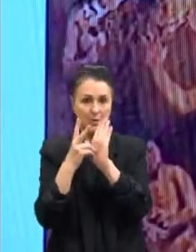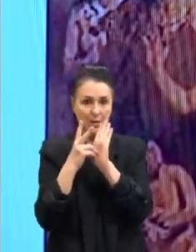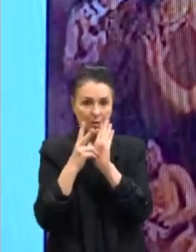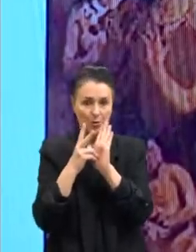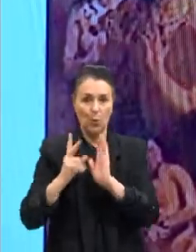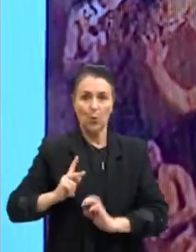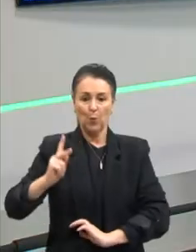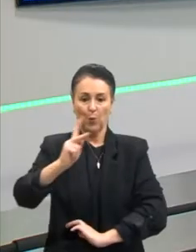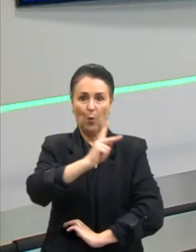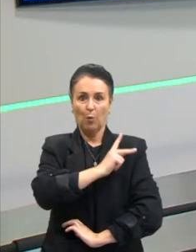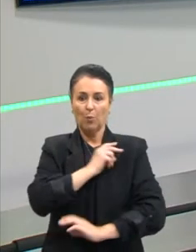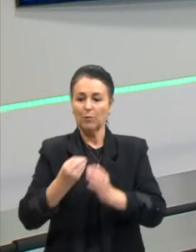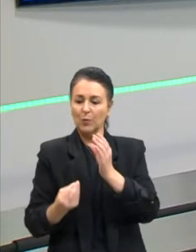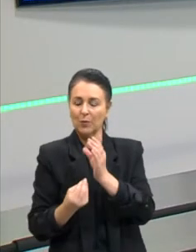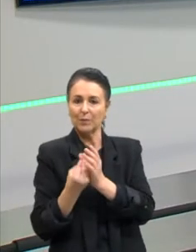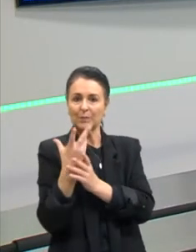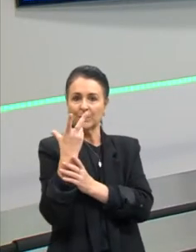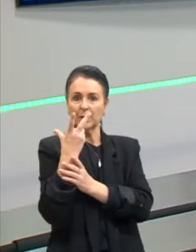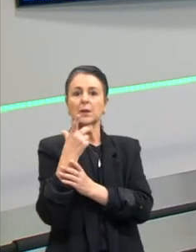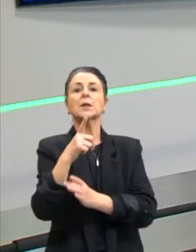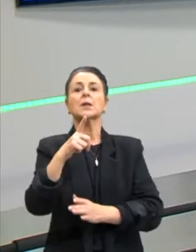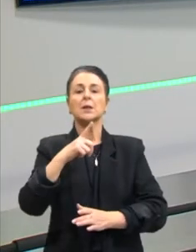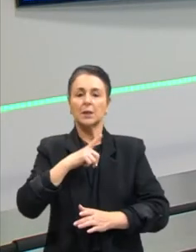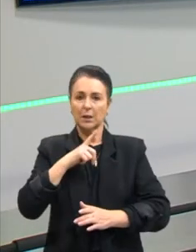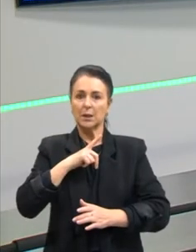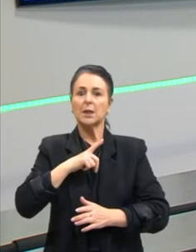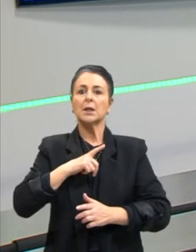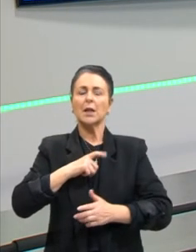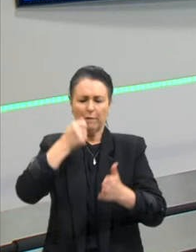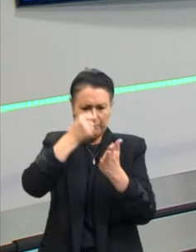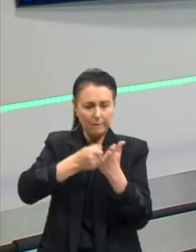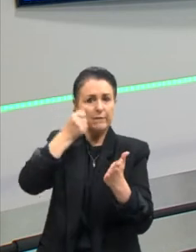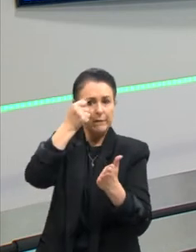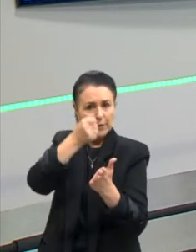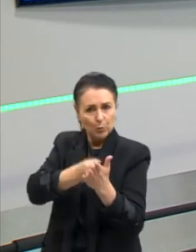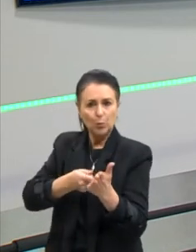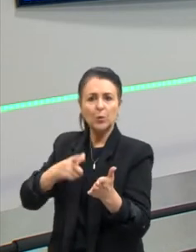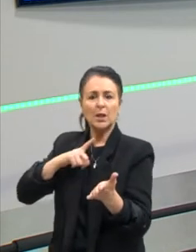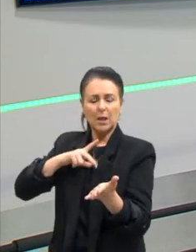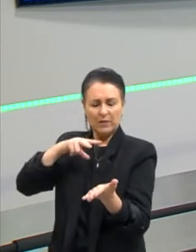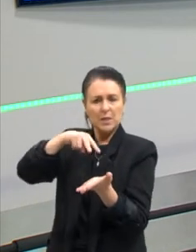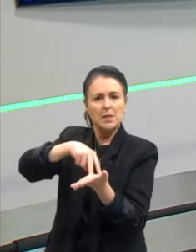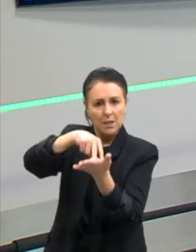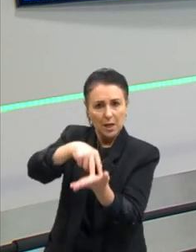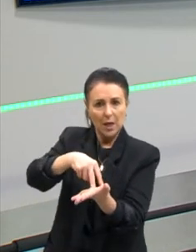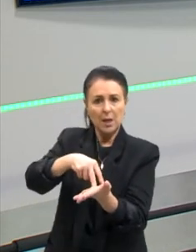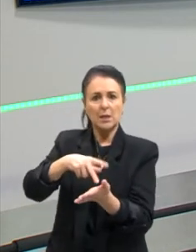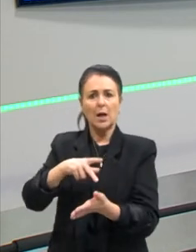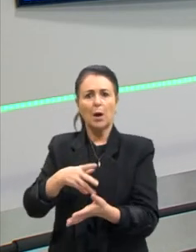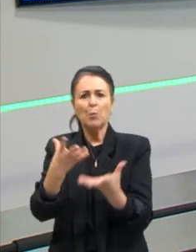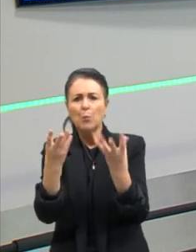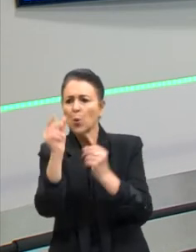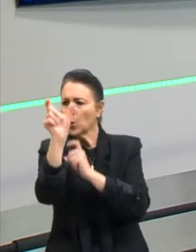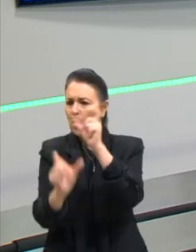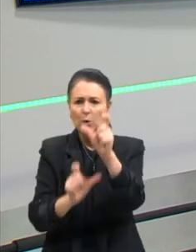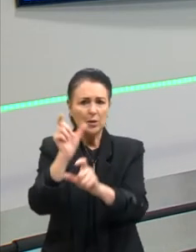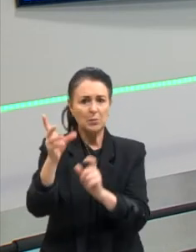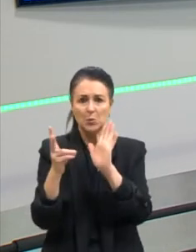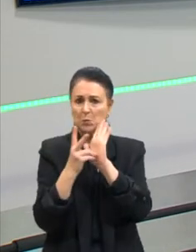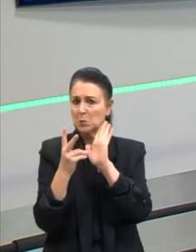uma guerrilha, houve, enfim, muitas mortes, muita tortura, porque